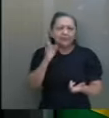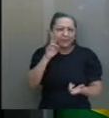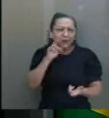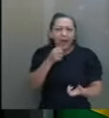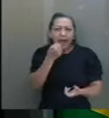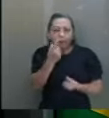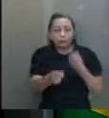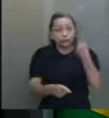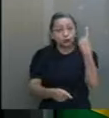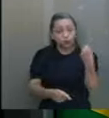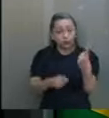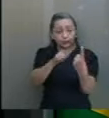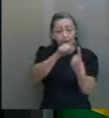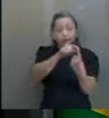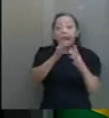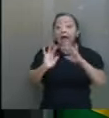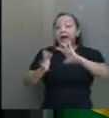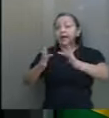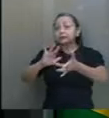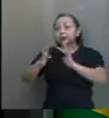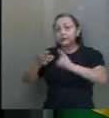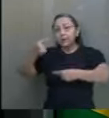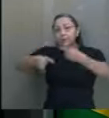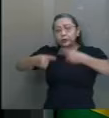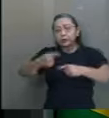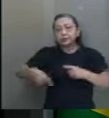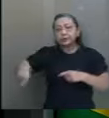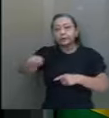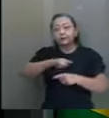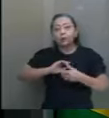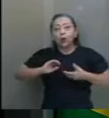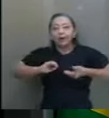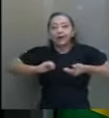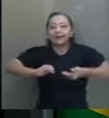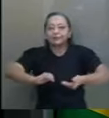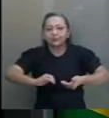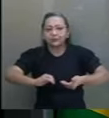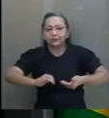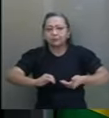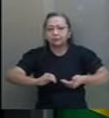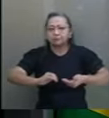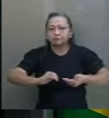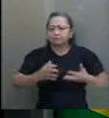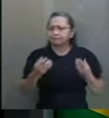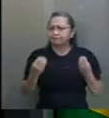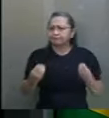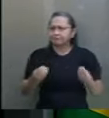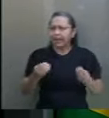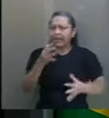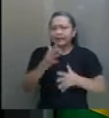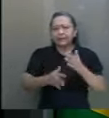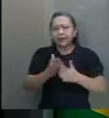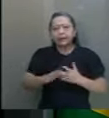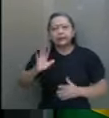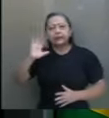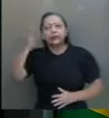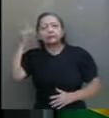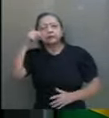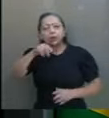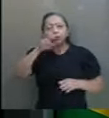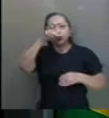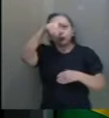Um, a articulação política junto ao Congresso, influindo em decisão sobre o voto